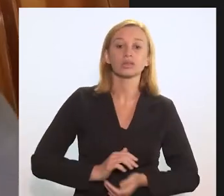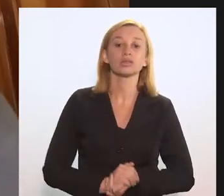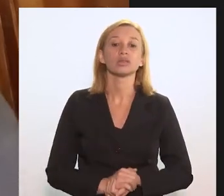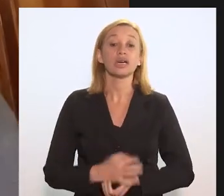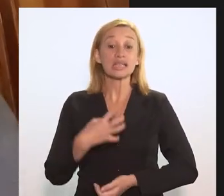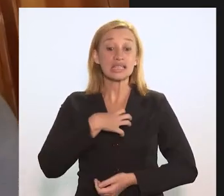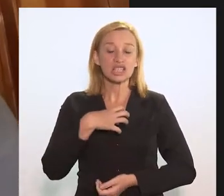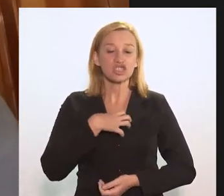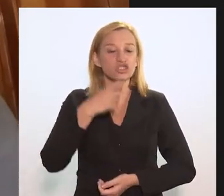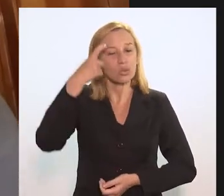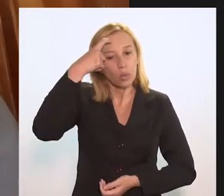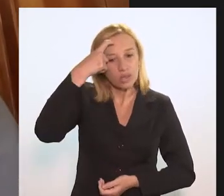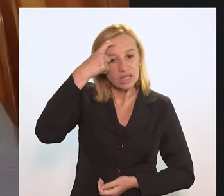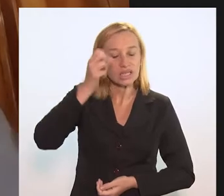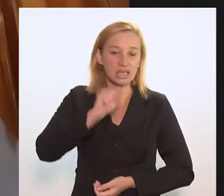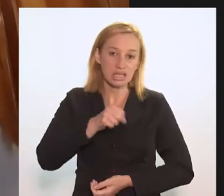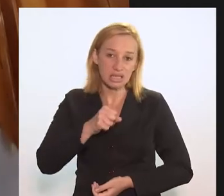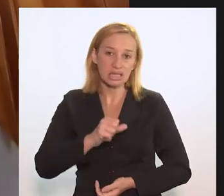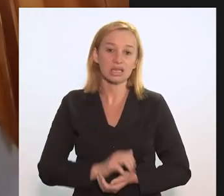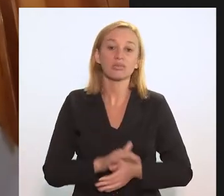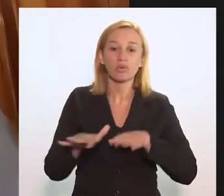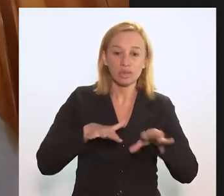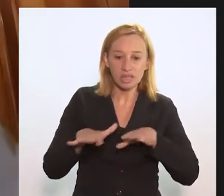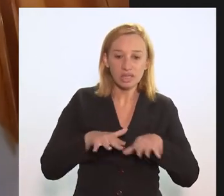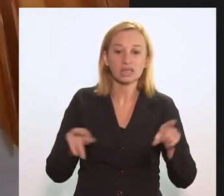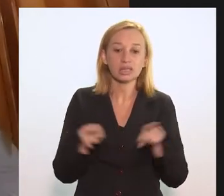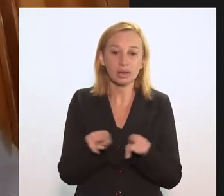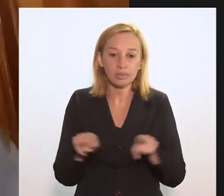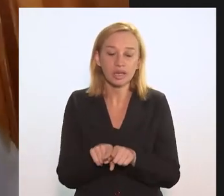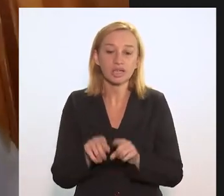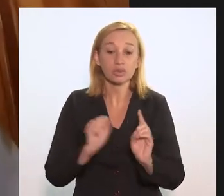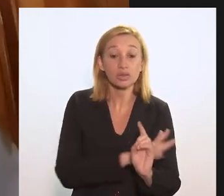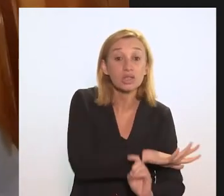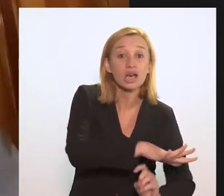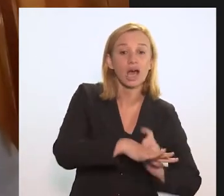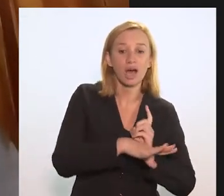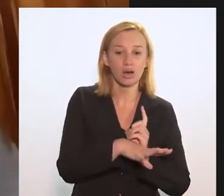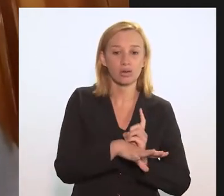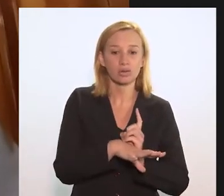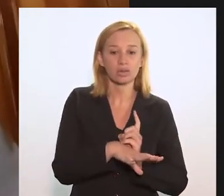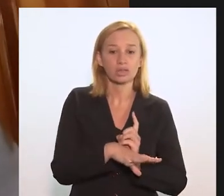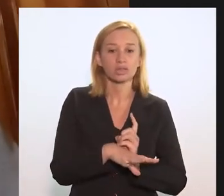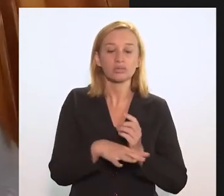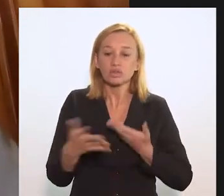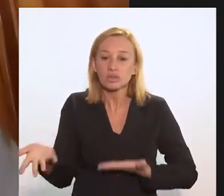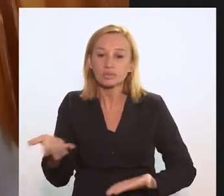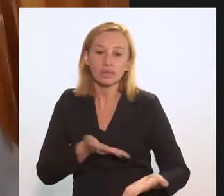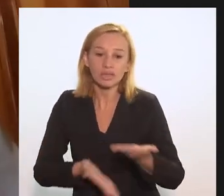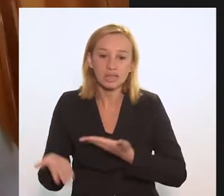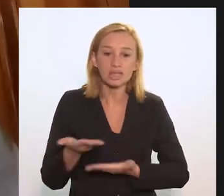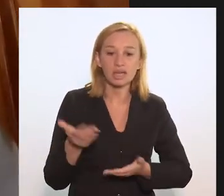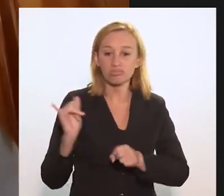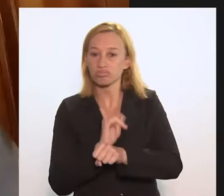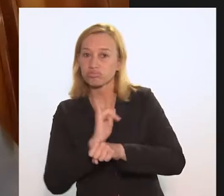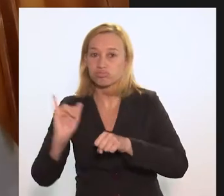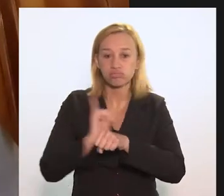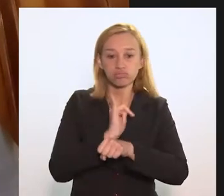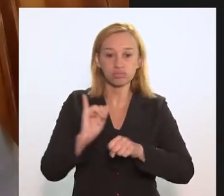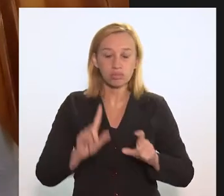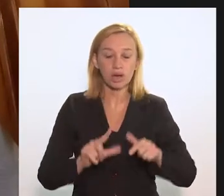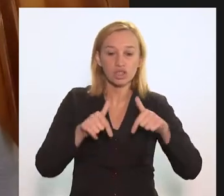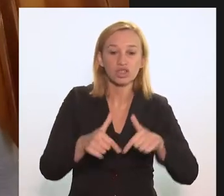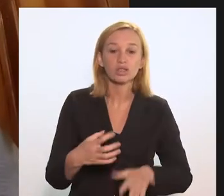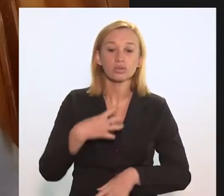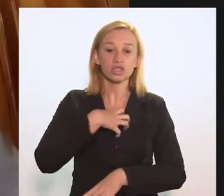é um movimento também no sentido de conscientização e de mobilização também de forças sociais, buscando parcerias e articulações